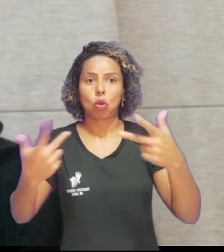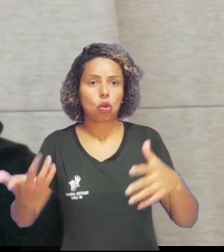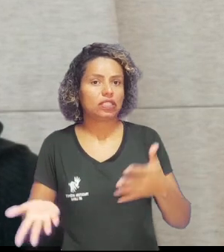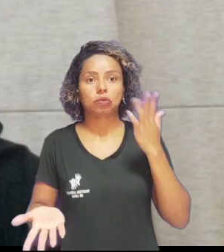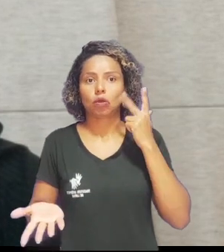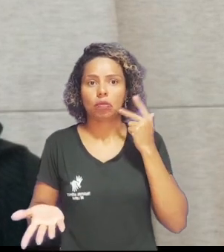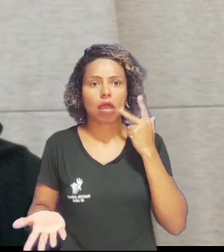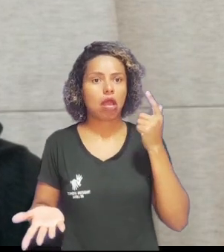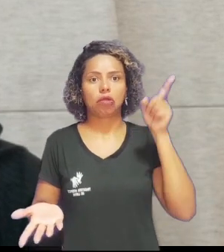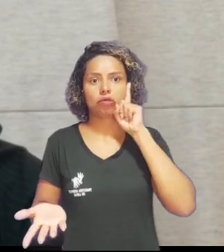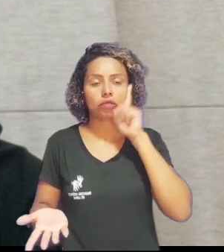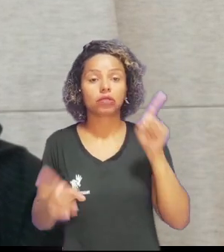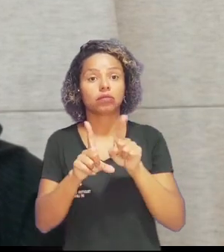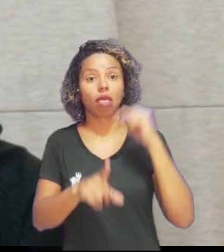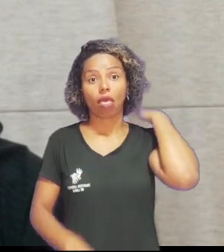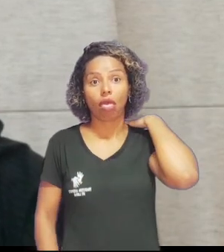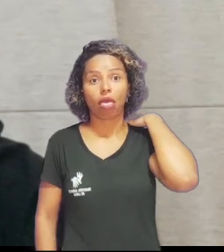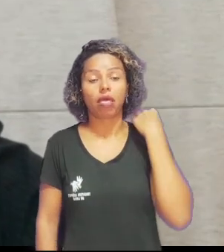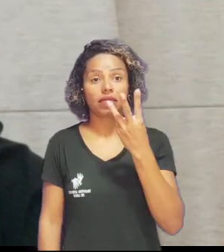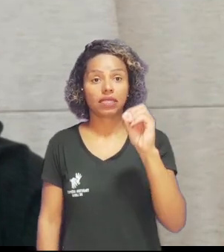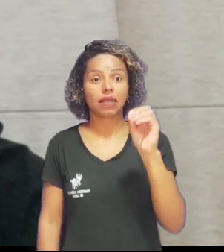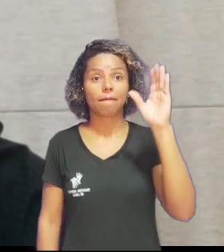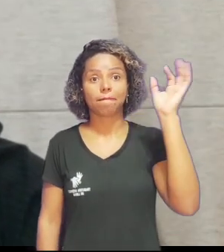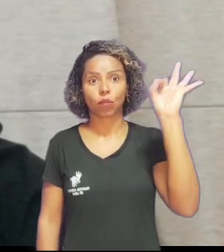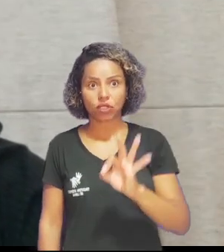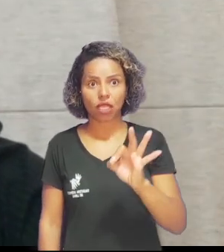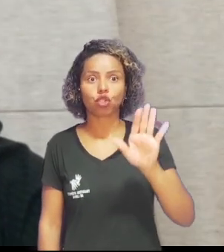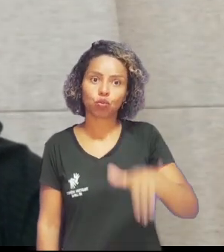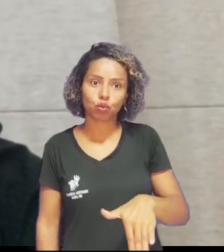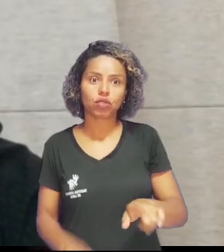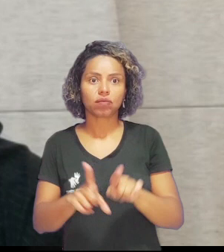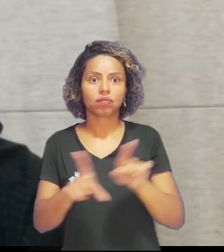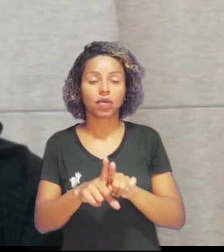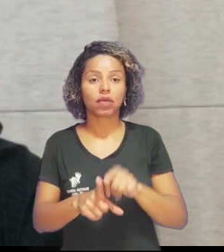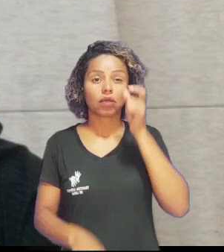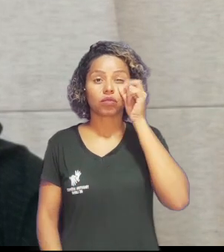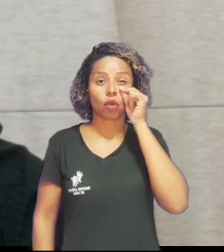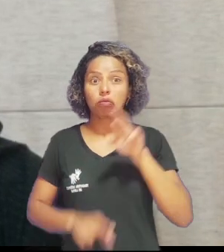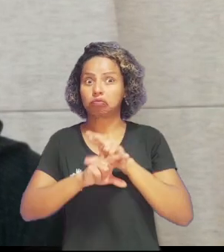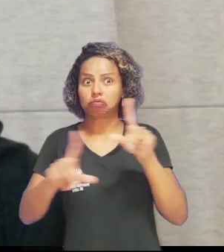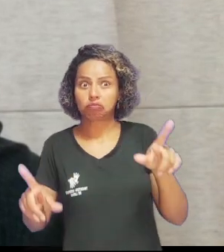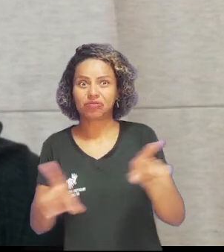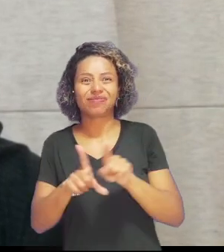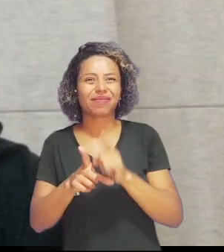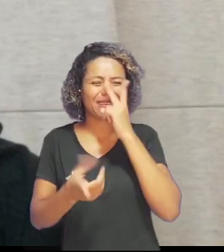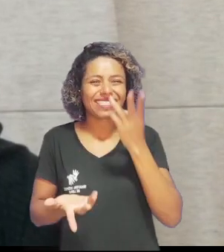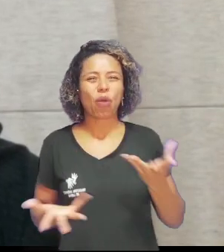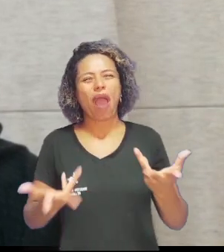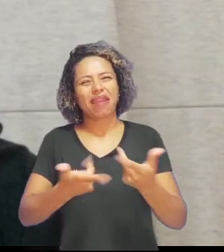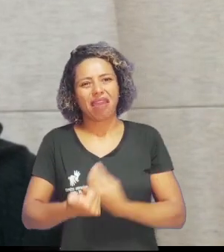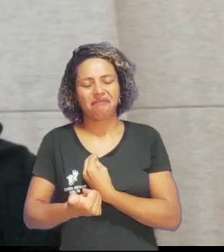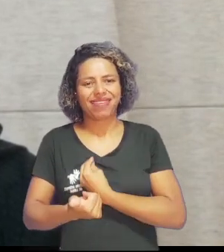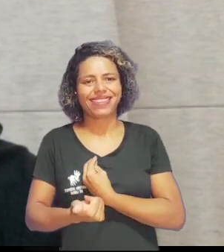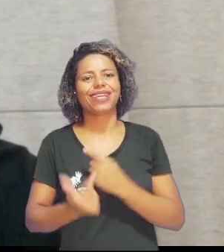apresentam reduções da sua função pulmonar, apresentam dispineia, fadiga, os esforços e também redução da